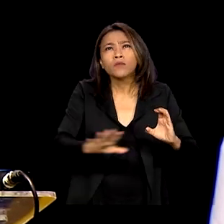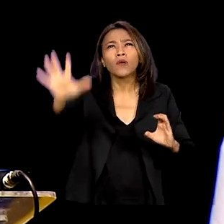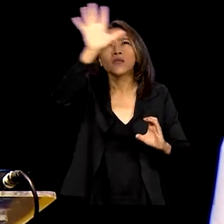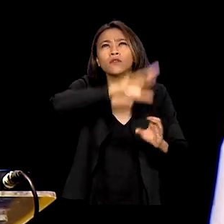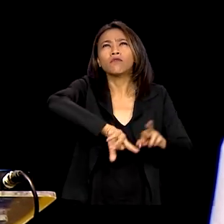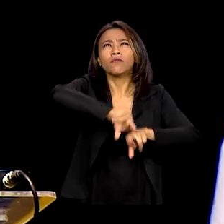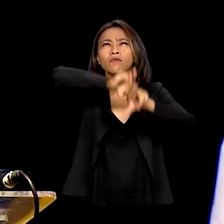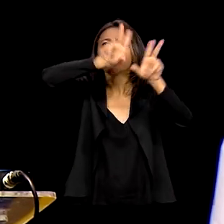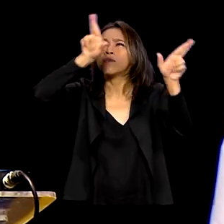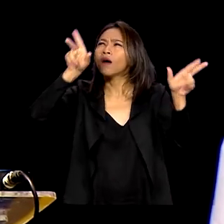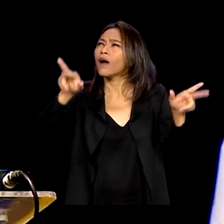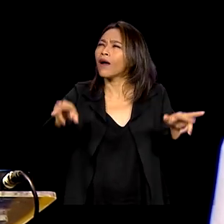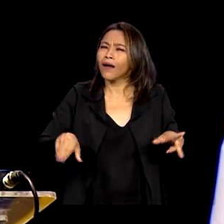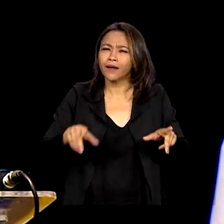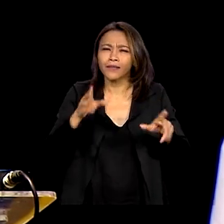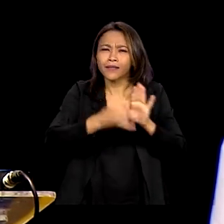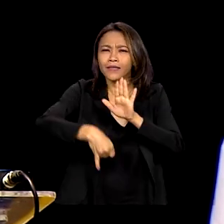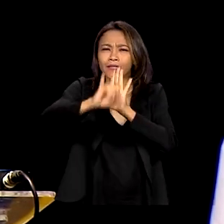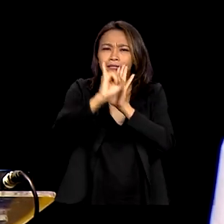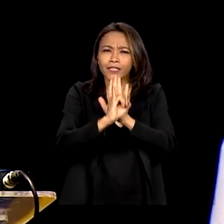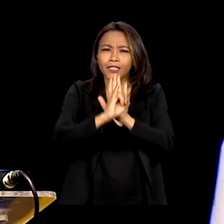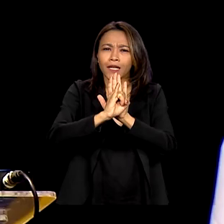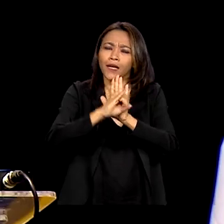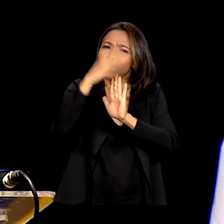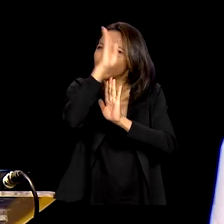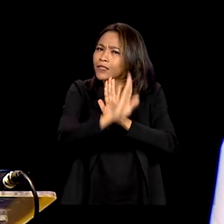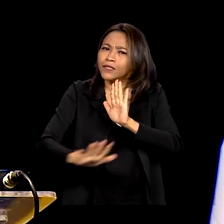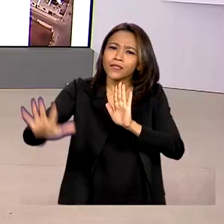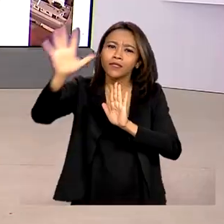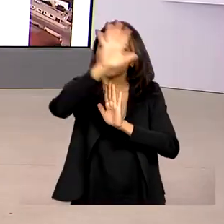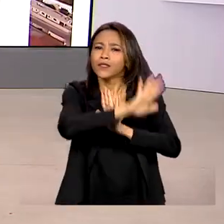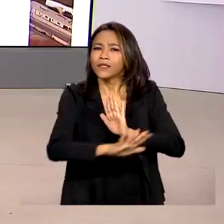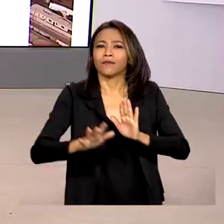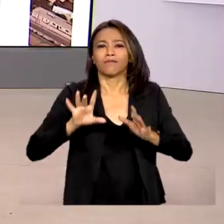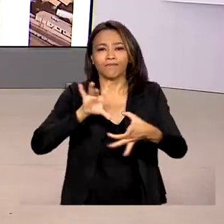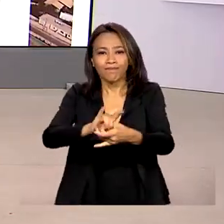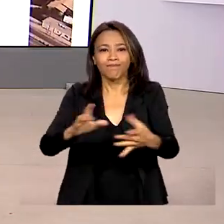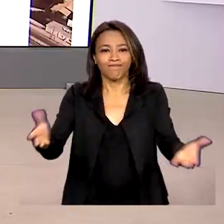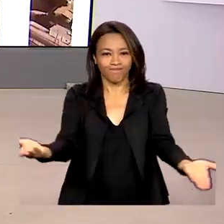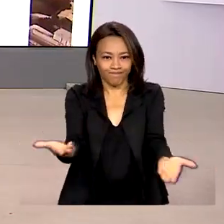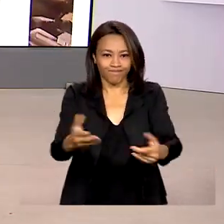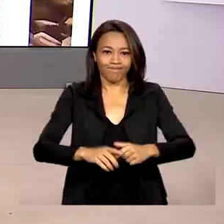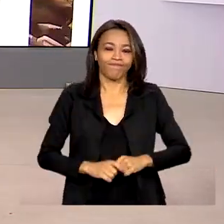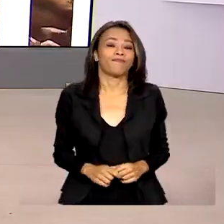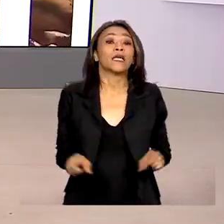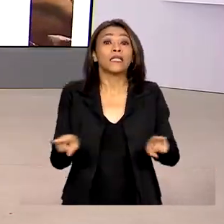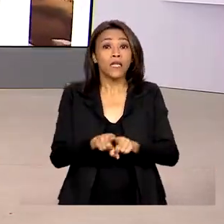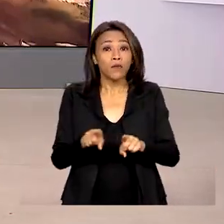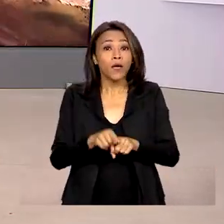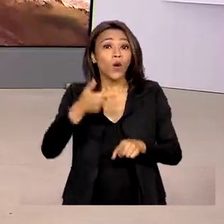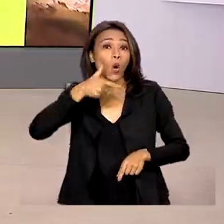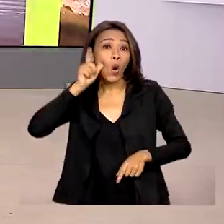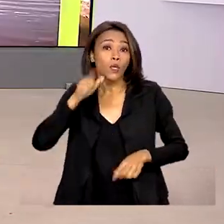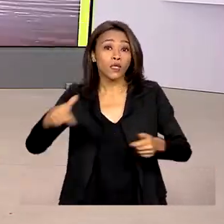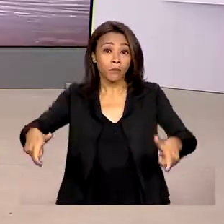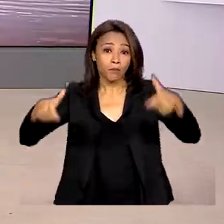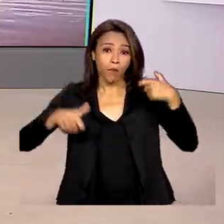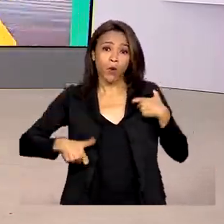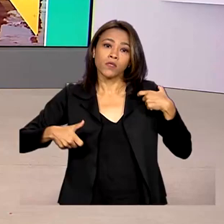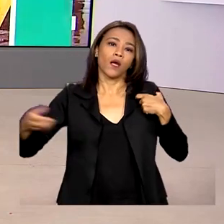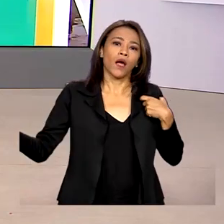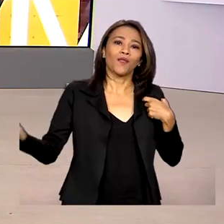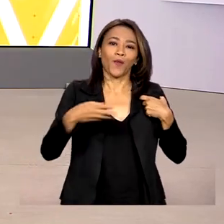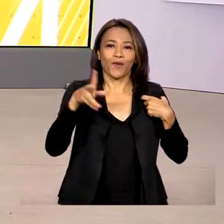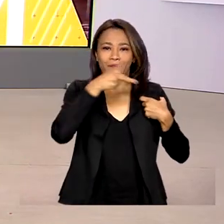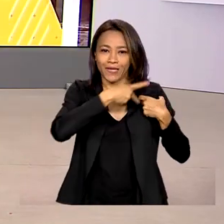Diversidade, identidade, contemporaneidade. E também tomou posse ontem a nova presidenta